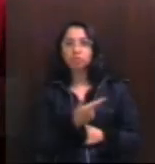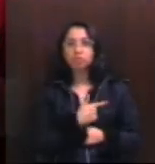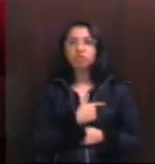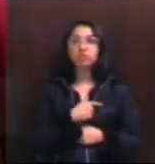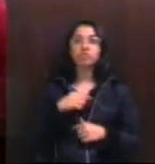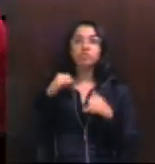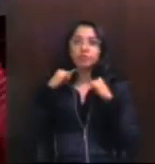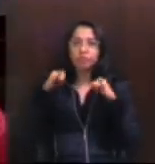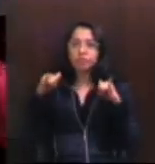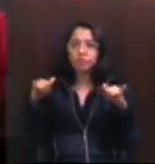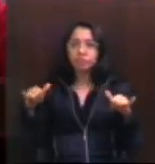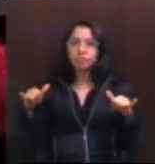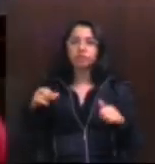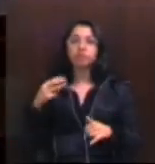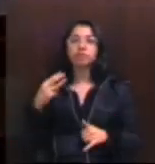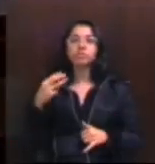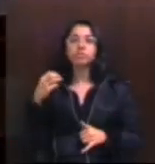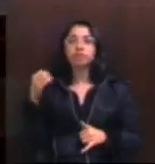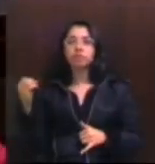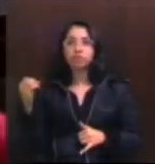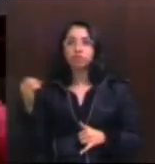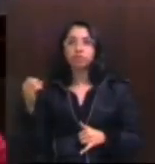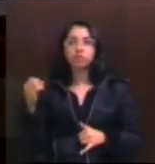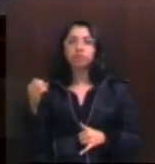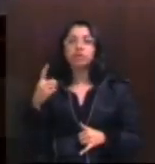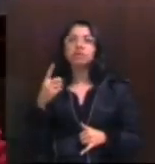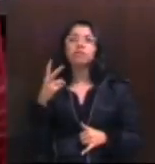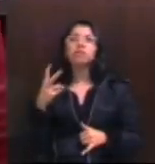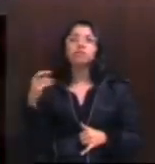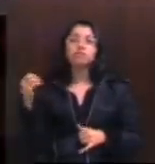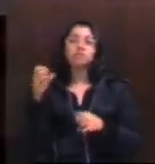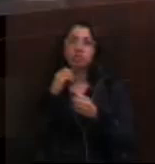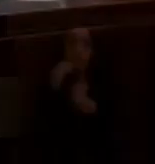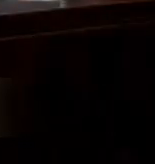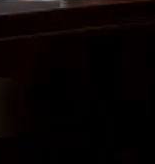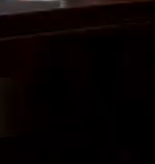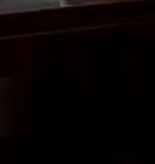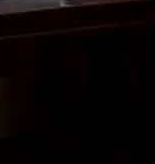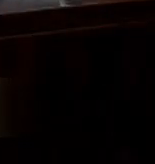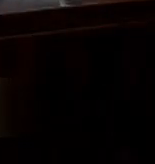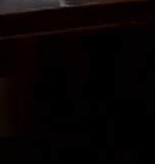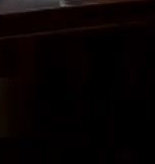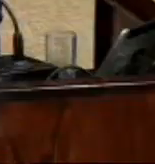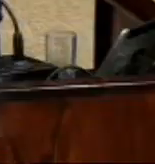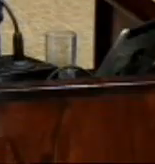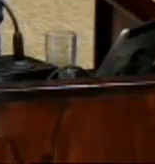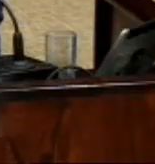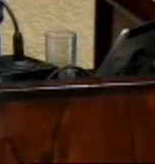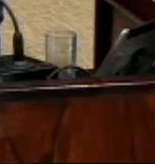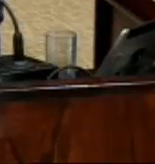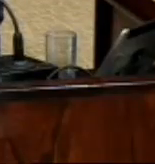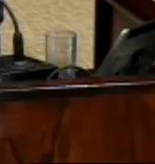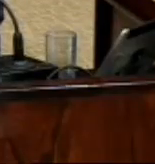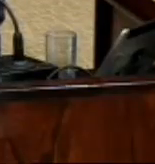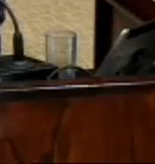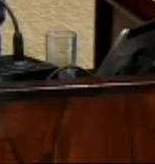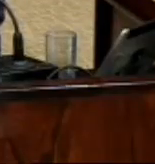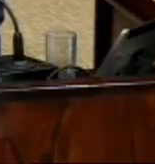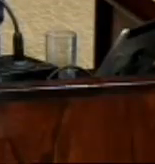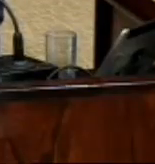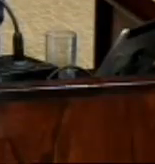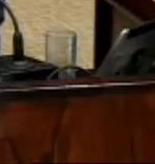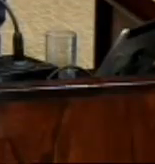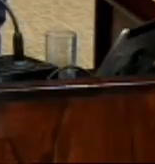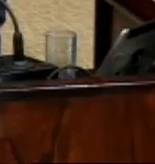estar denunciando isso no dia 30, e queremos estar com vocês às 14 horas. Obrigada. Deputado Pedro Ruas, escuto a